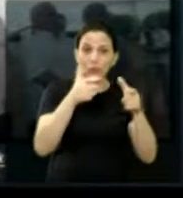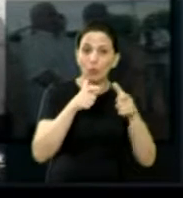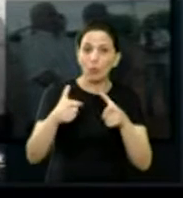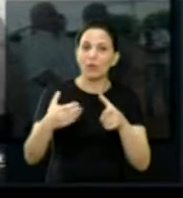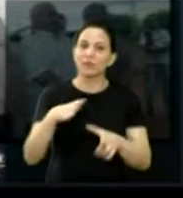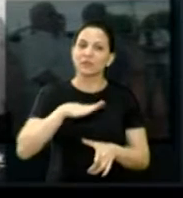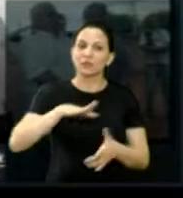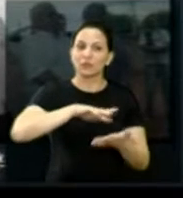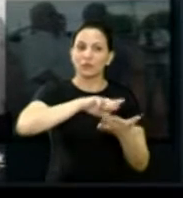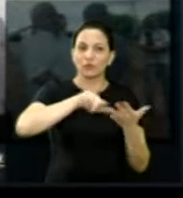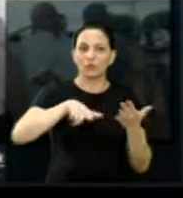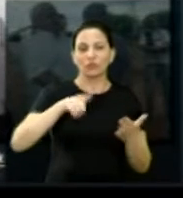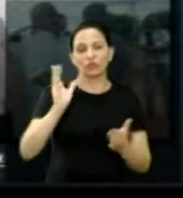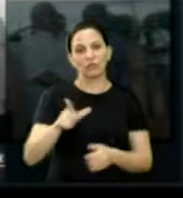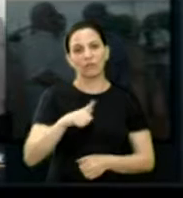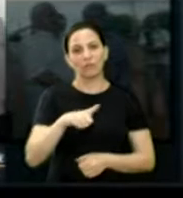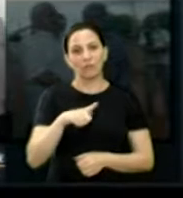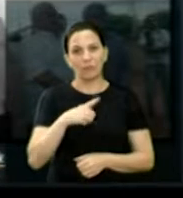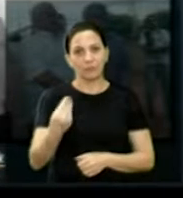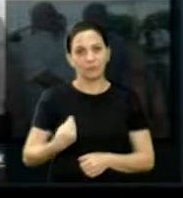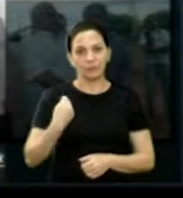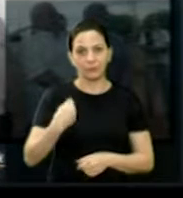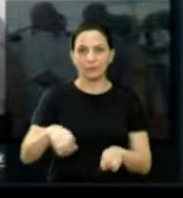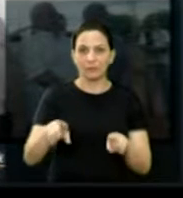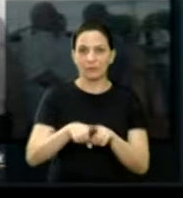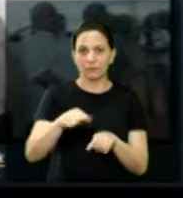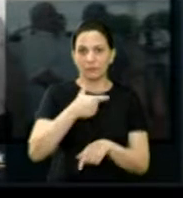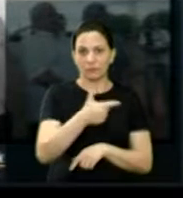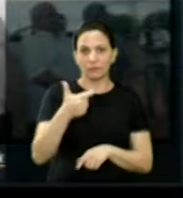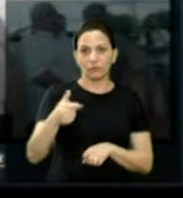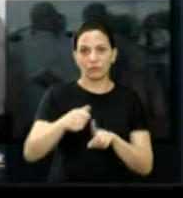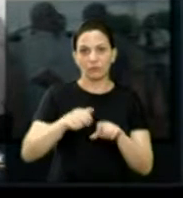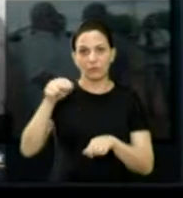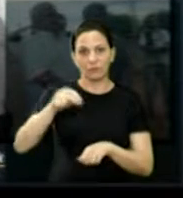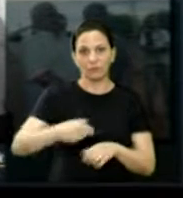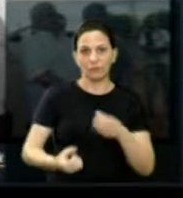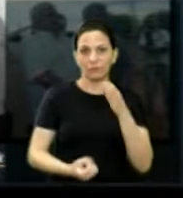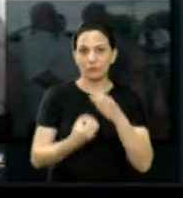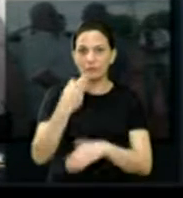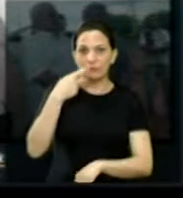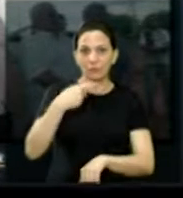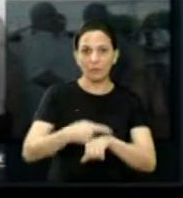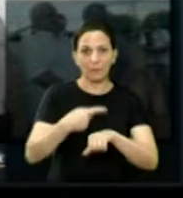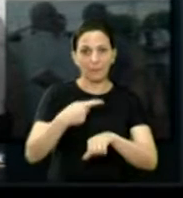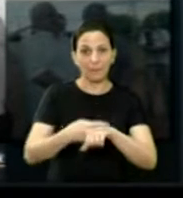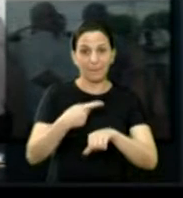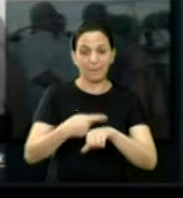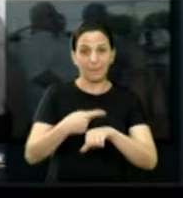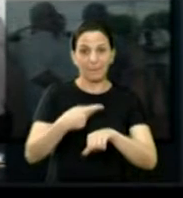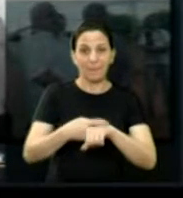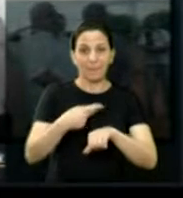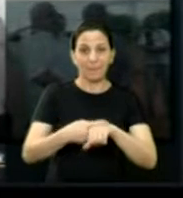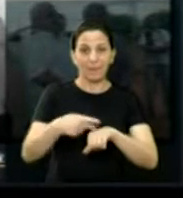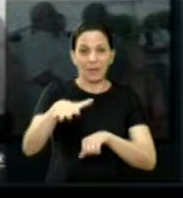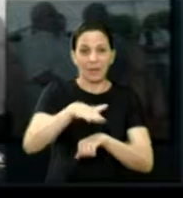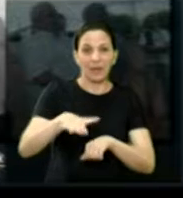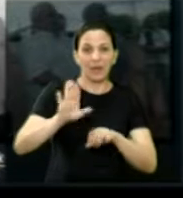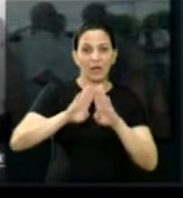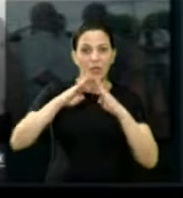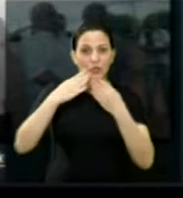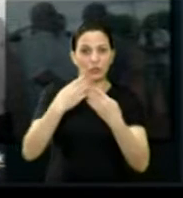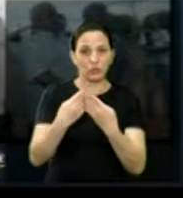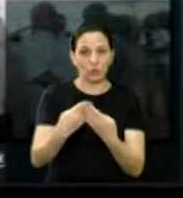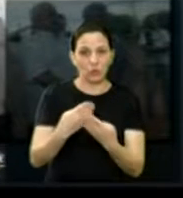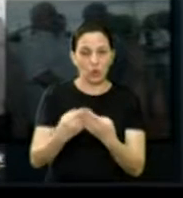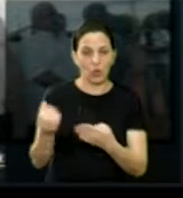cidades. Participei também, nesse dia 22, do lançamento da Pedra Fundamental das Novas Instalações do Colégio Adventista